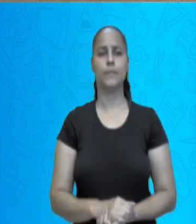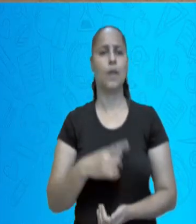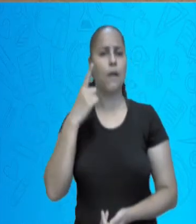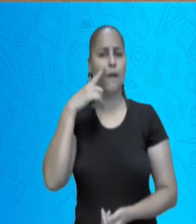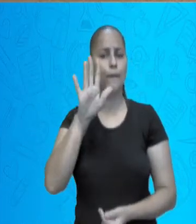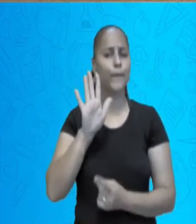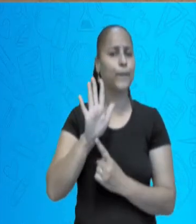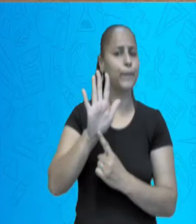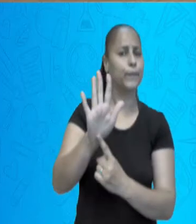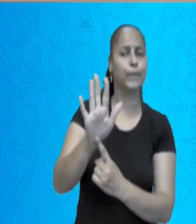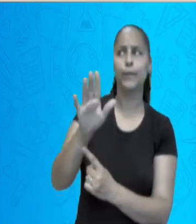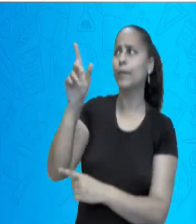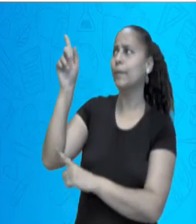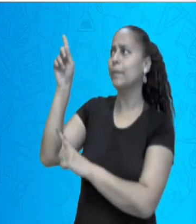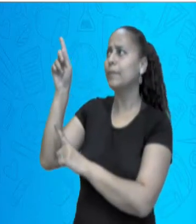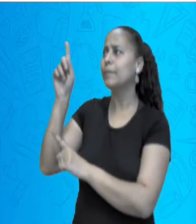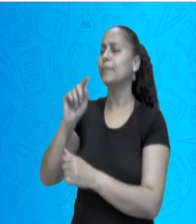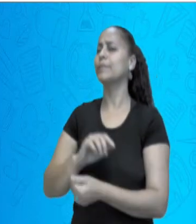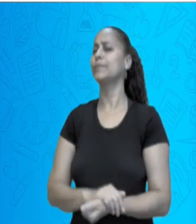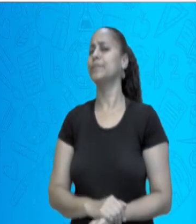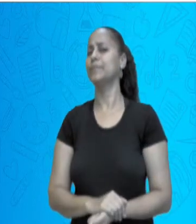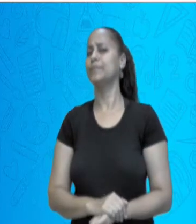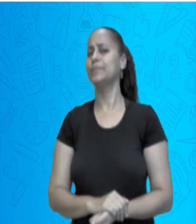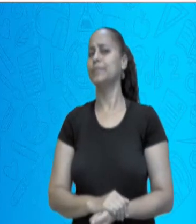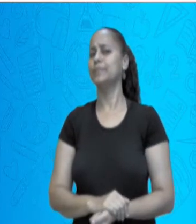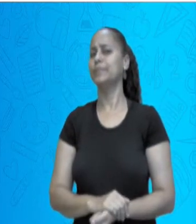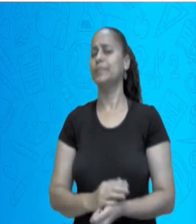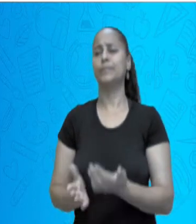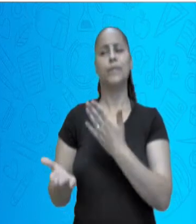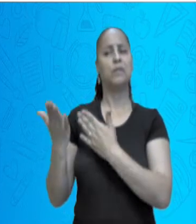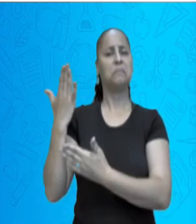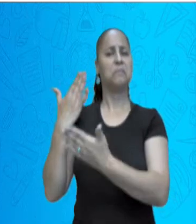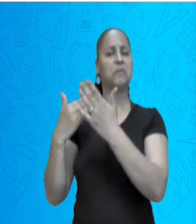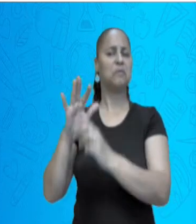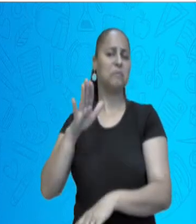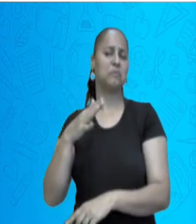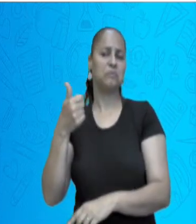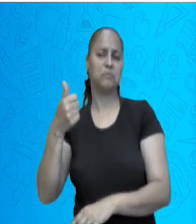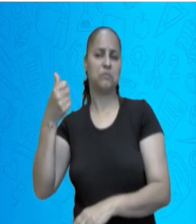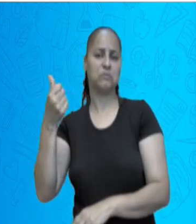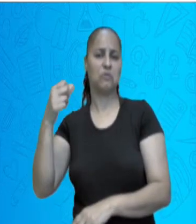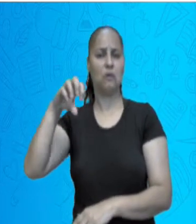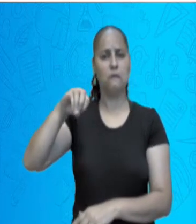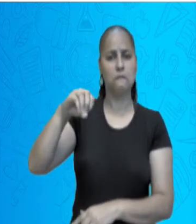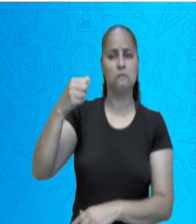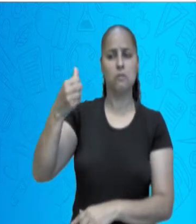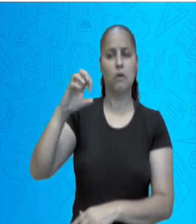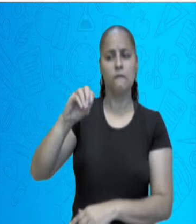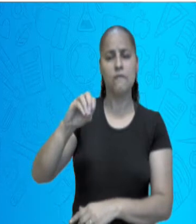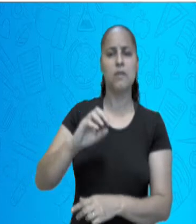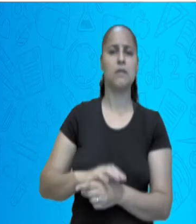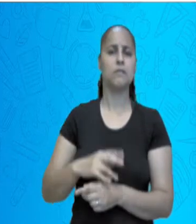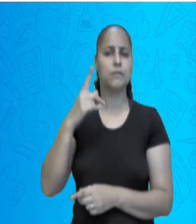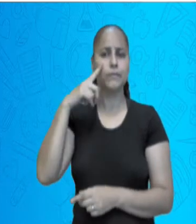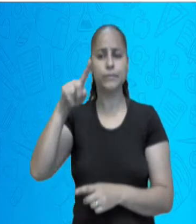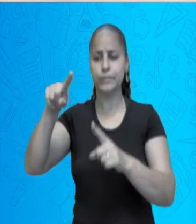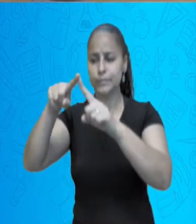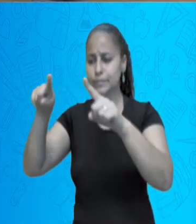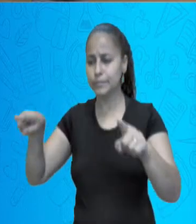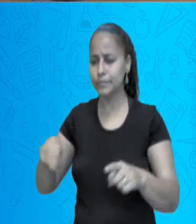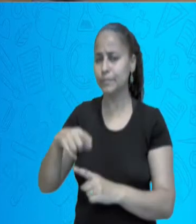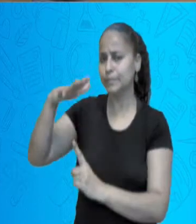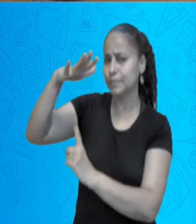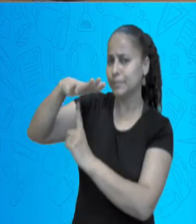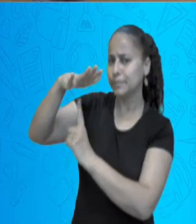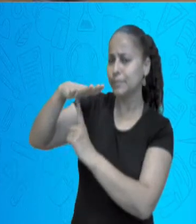Observe só essa imagem. Até no meado dos anos 90, 2000, se você fosse aqui na Praça Serra Lima,